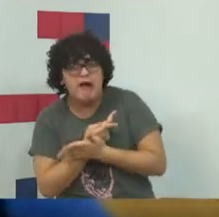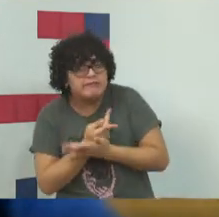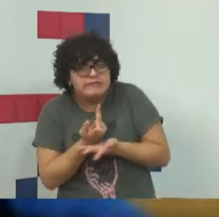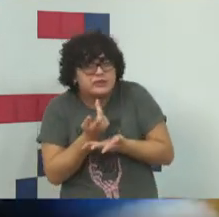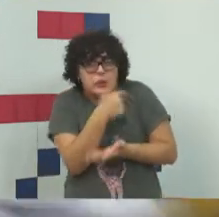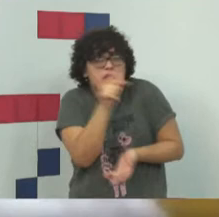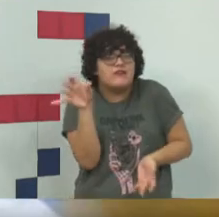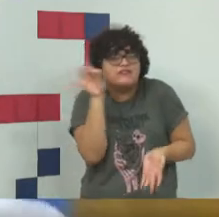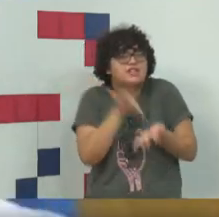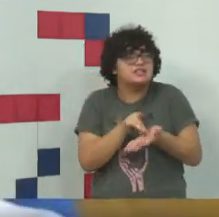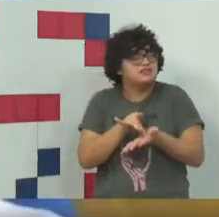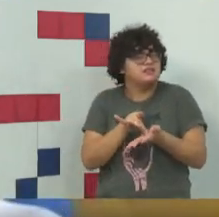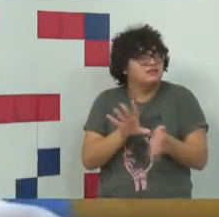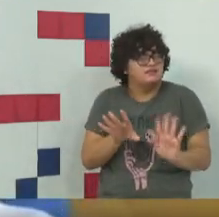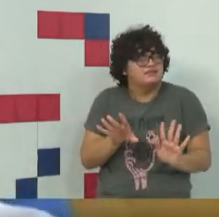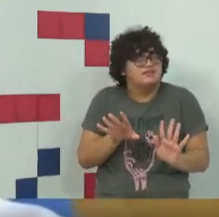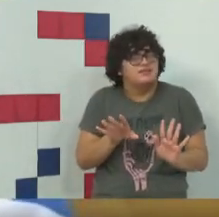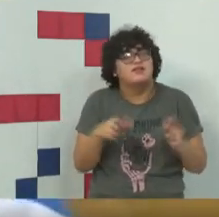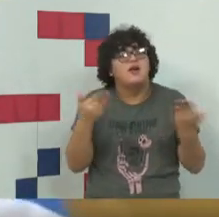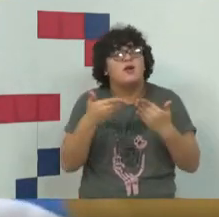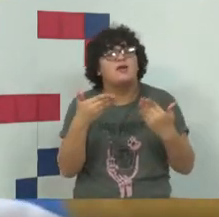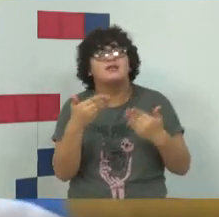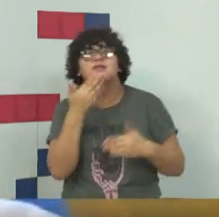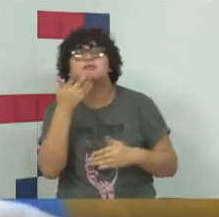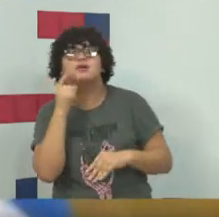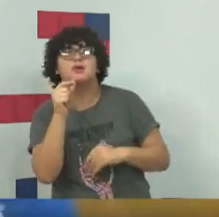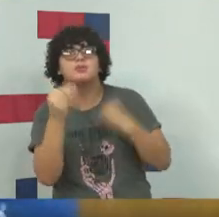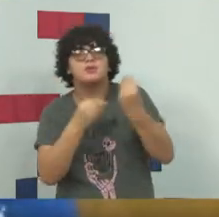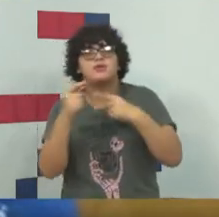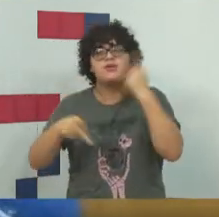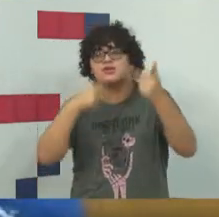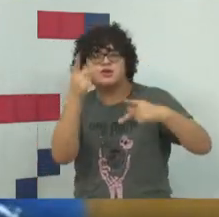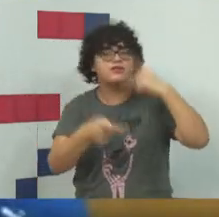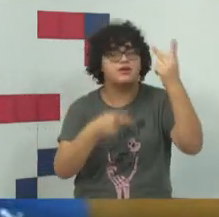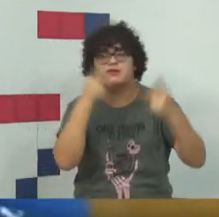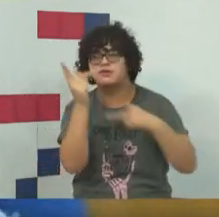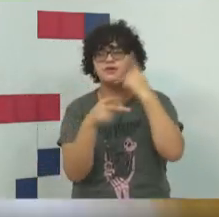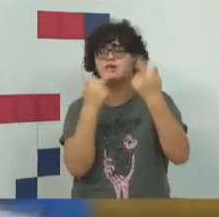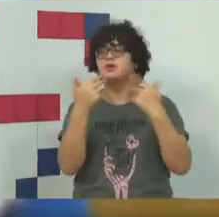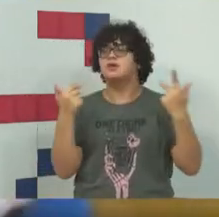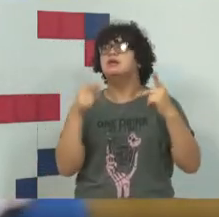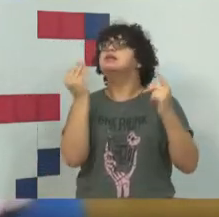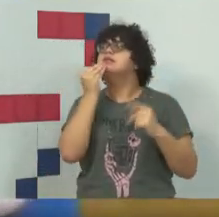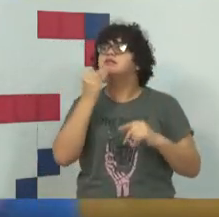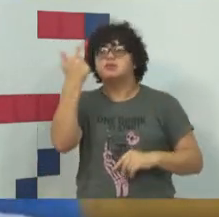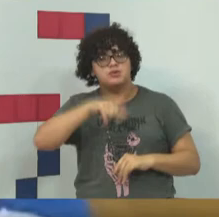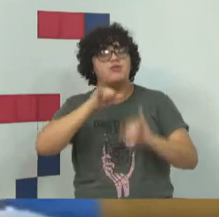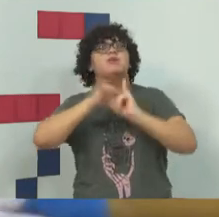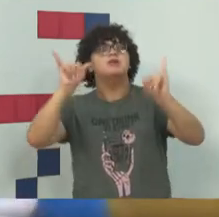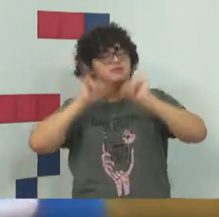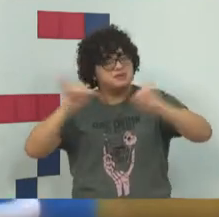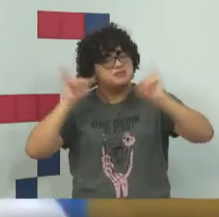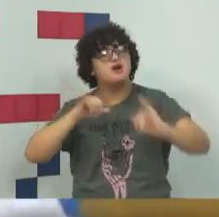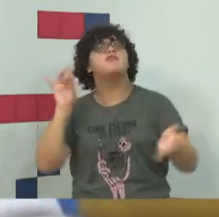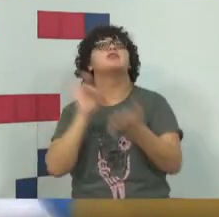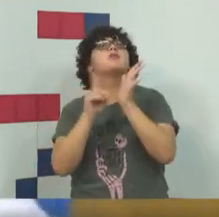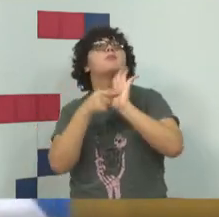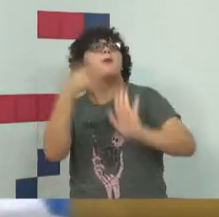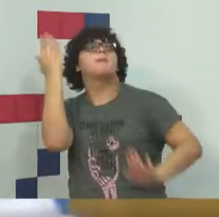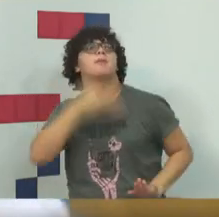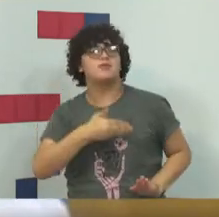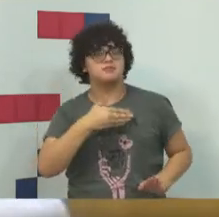indo para uma linha criminosa, acabam sendo repetitivos, a gente tenta ser mais repetitivo que eles com a verdade.